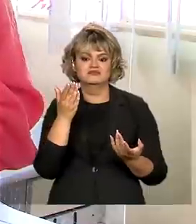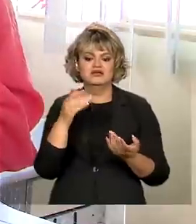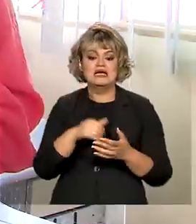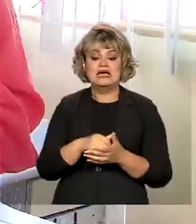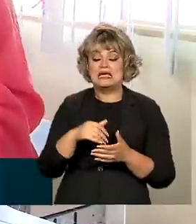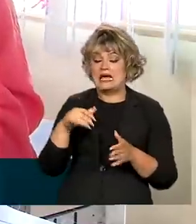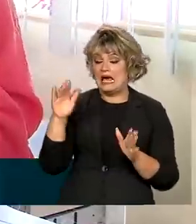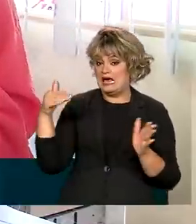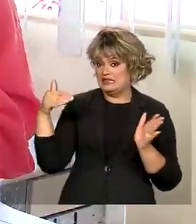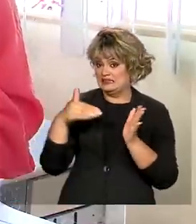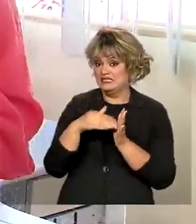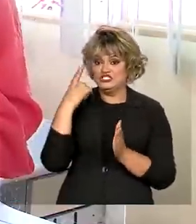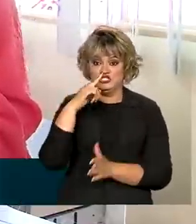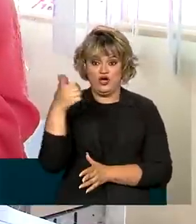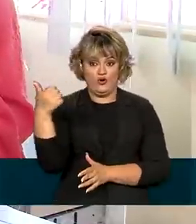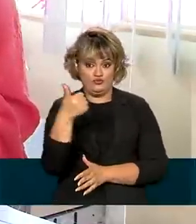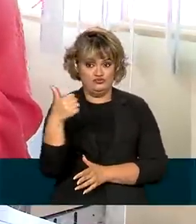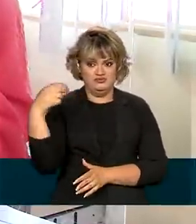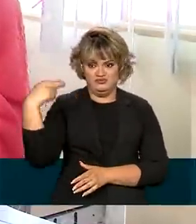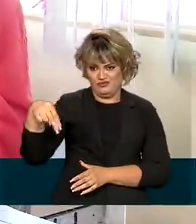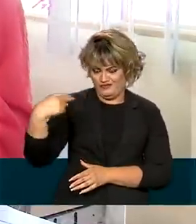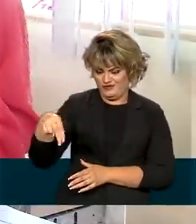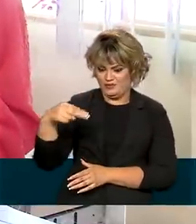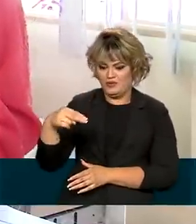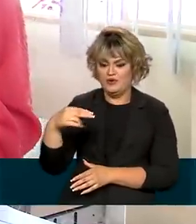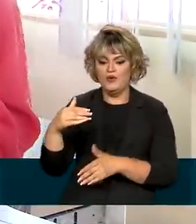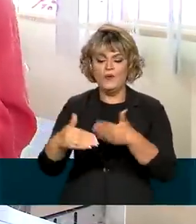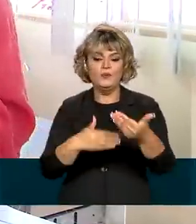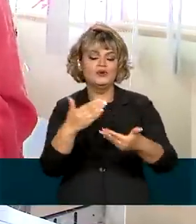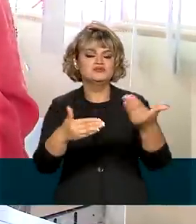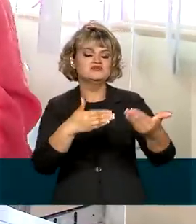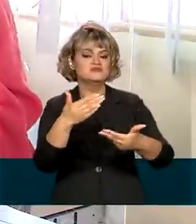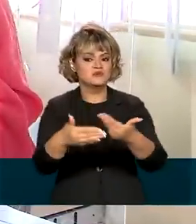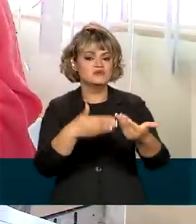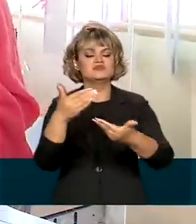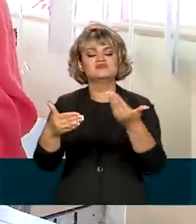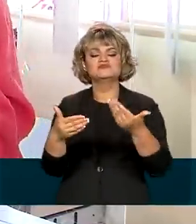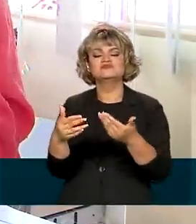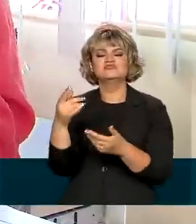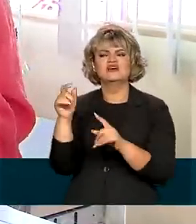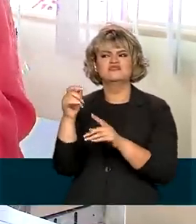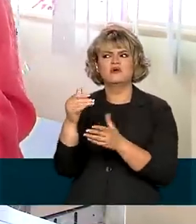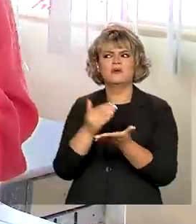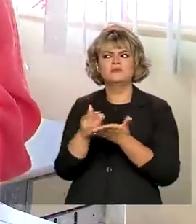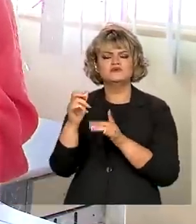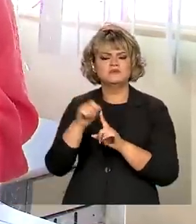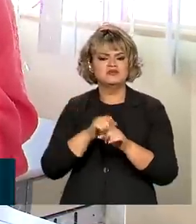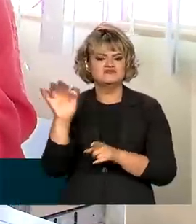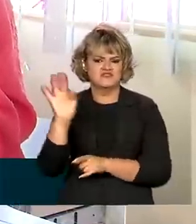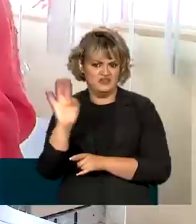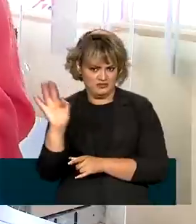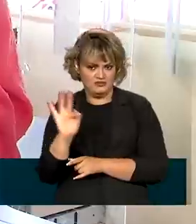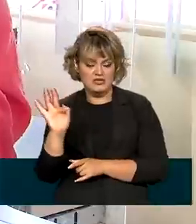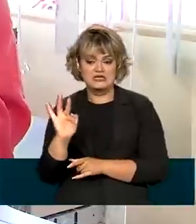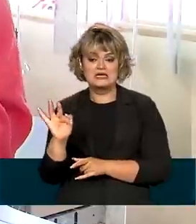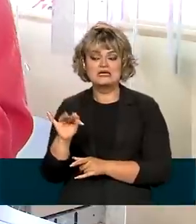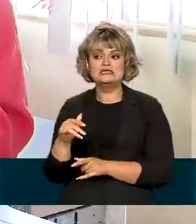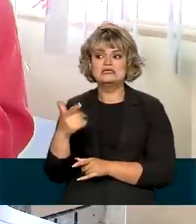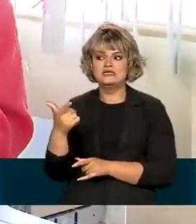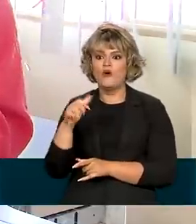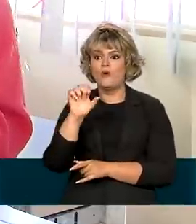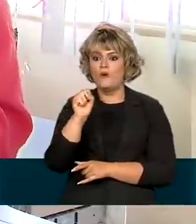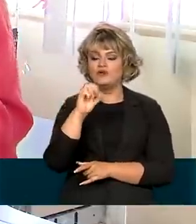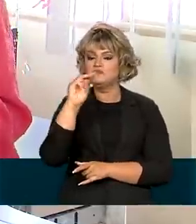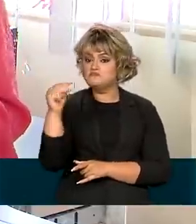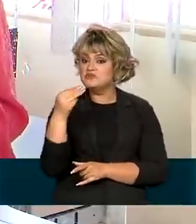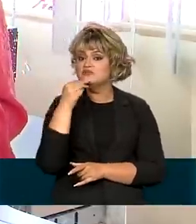prazo vai até o dia 11 de novembro. Os processos estão em andamento desde fevereiro e atingem pelo menos 8